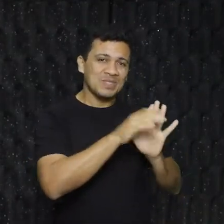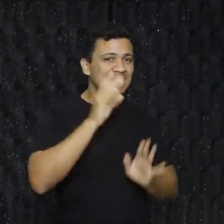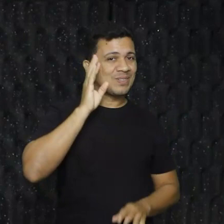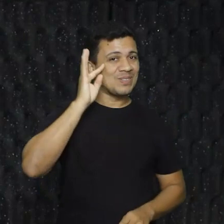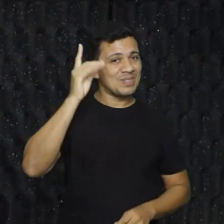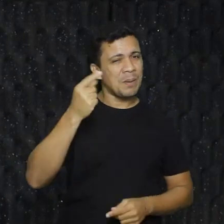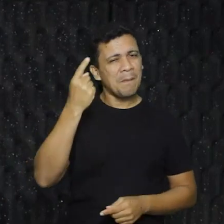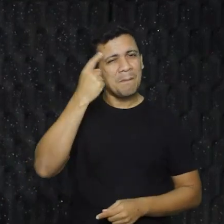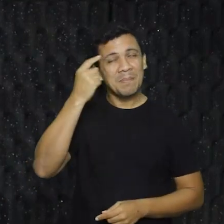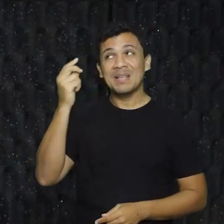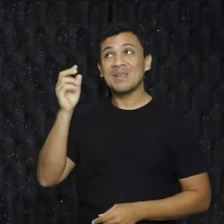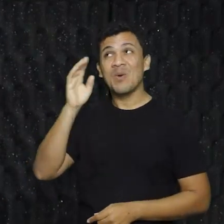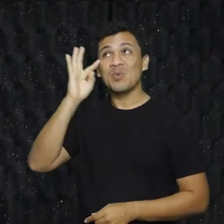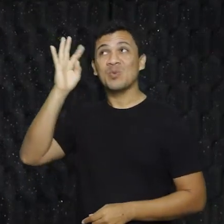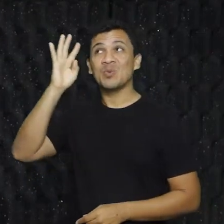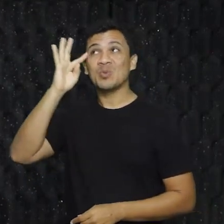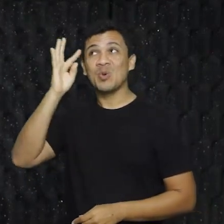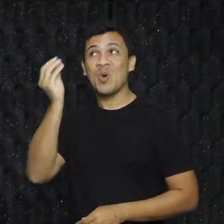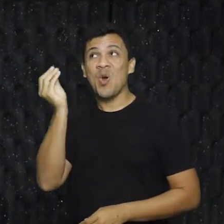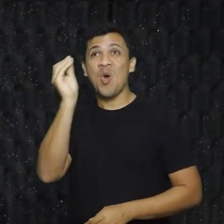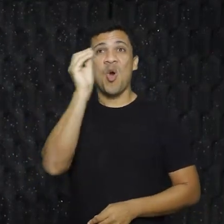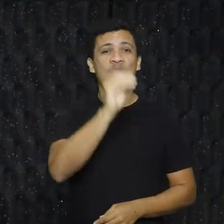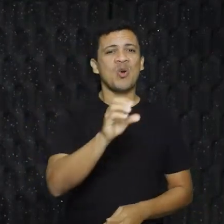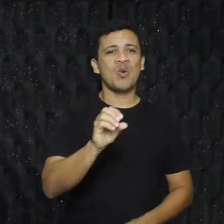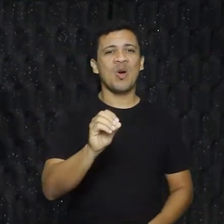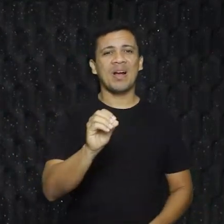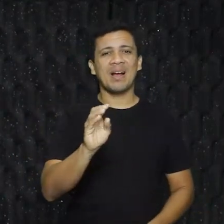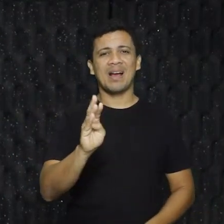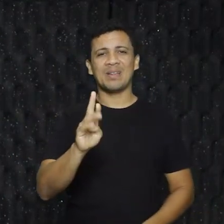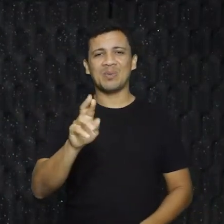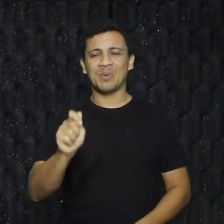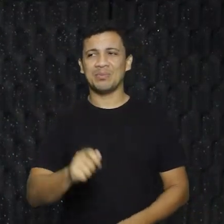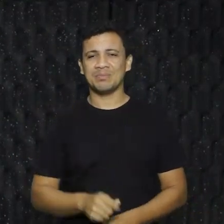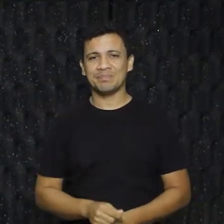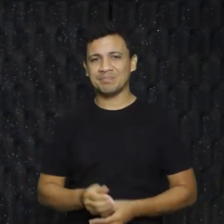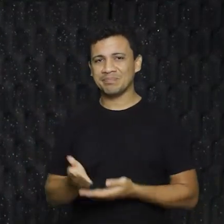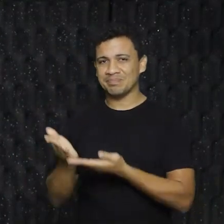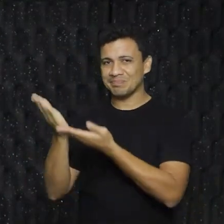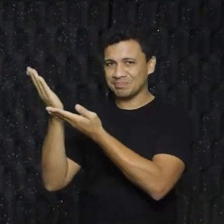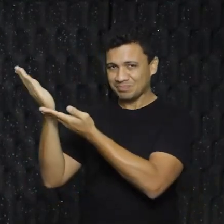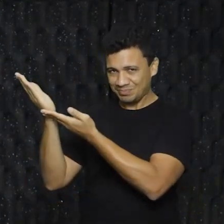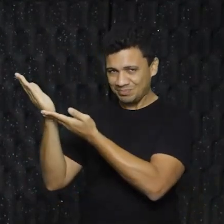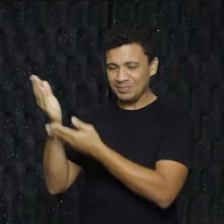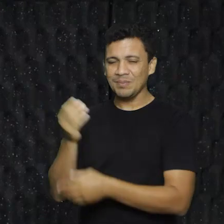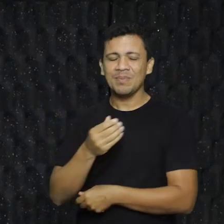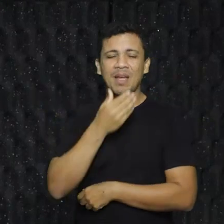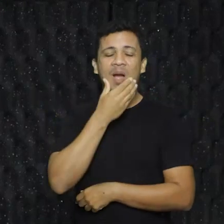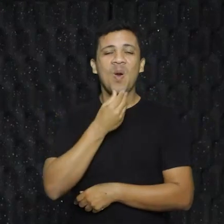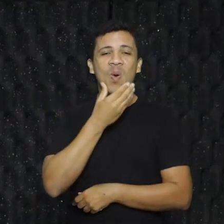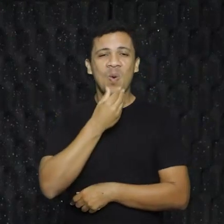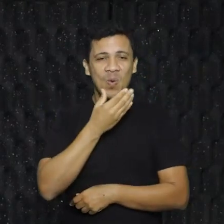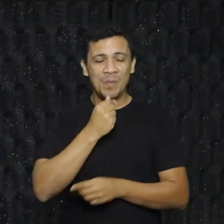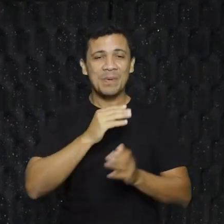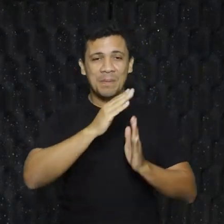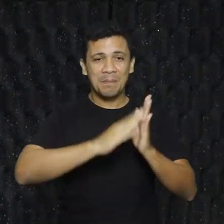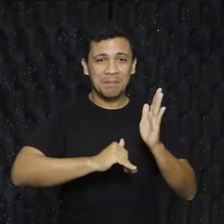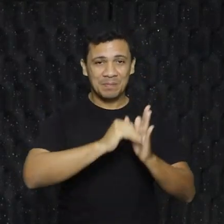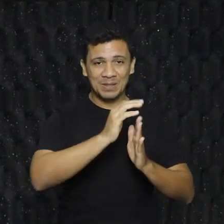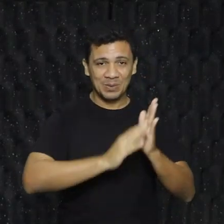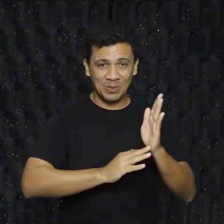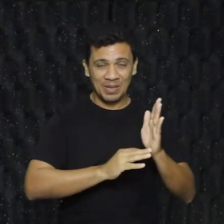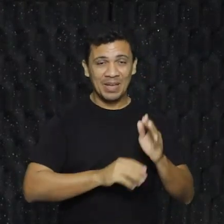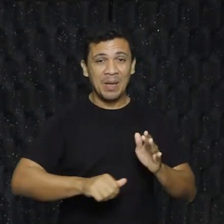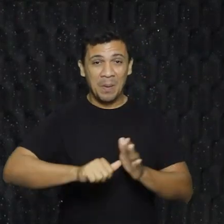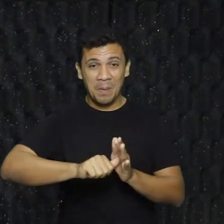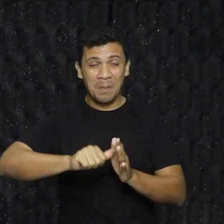colocado numa obra. Eu vou dar um nó na cabeça de vocês. Essa obra aqui é de um pintor surrealista considerado o pai do estilo,